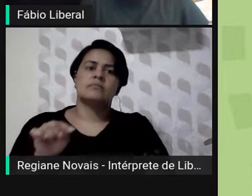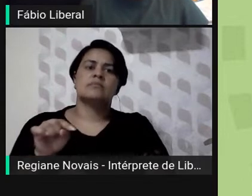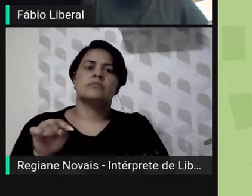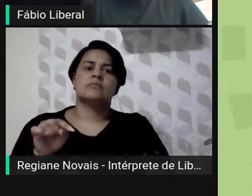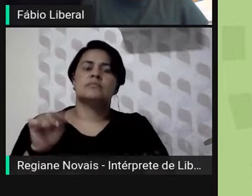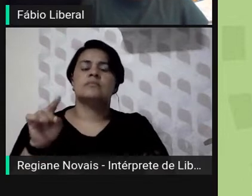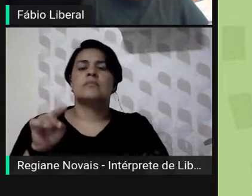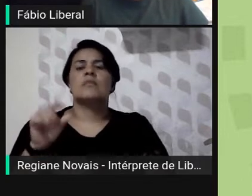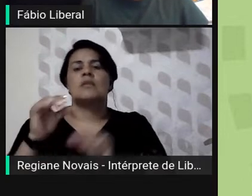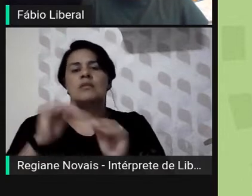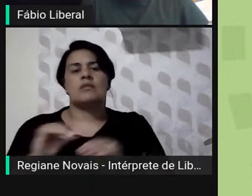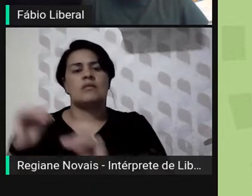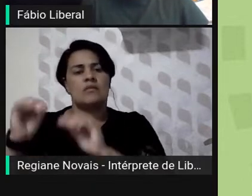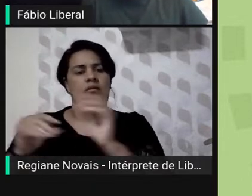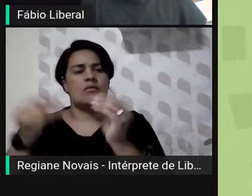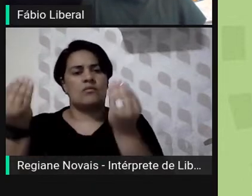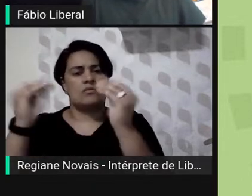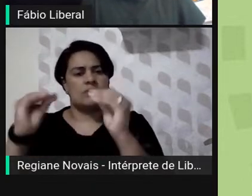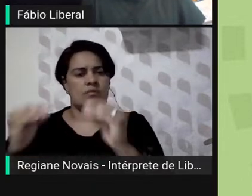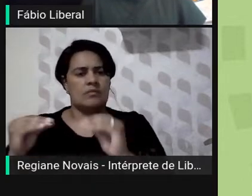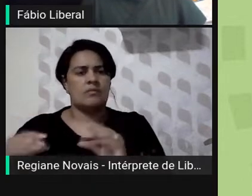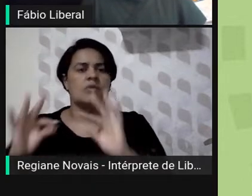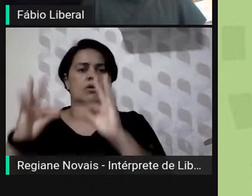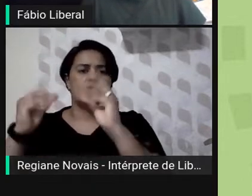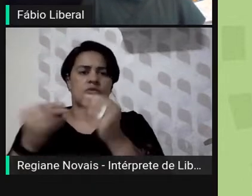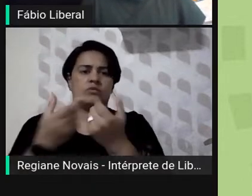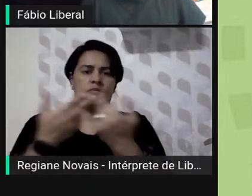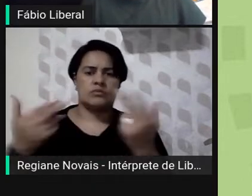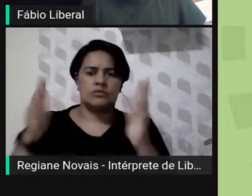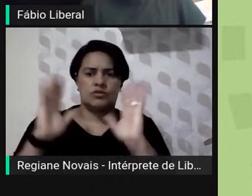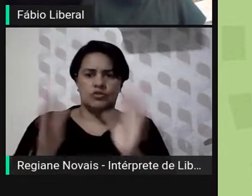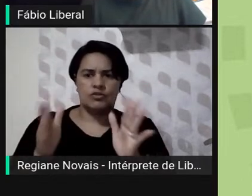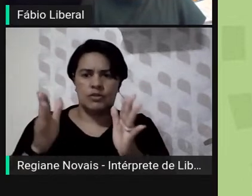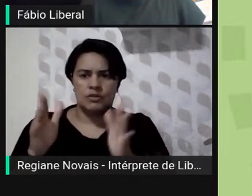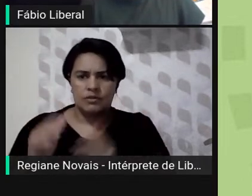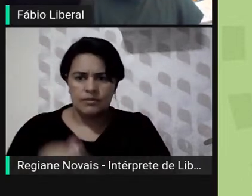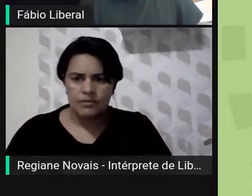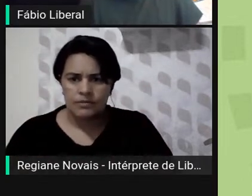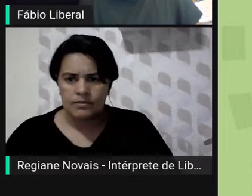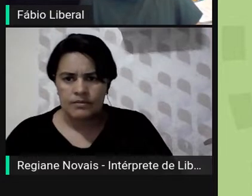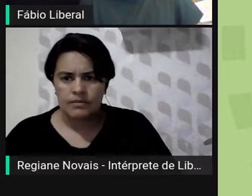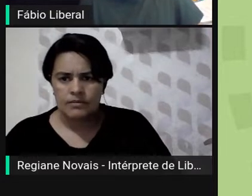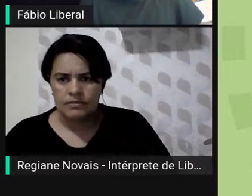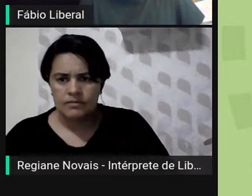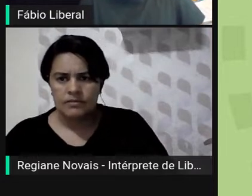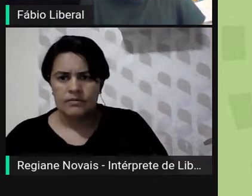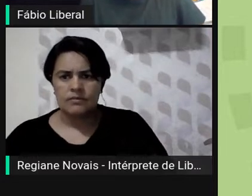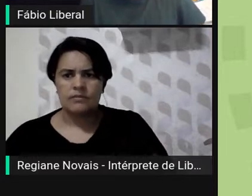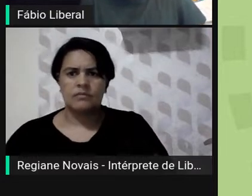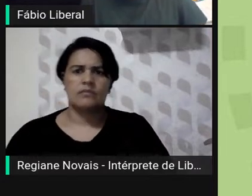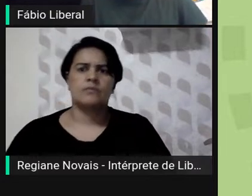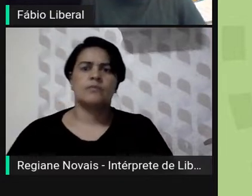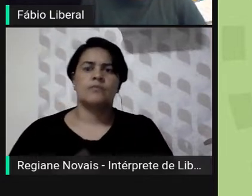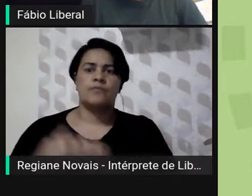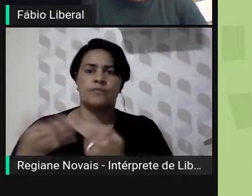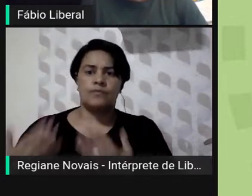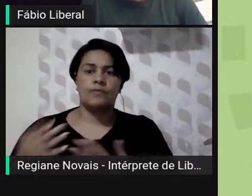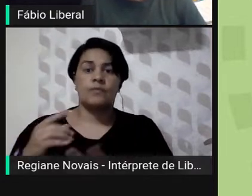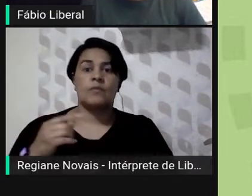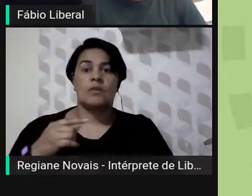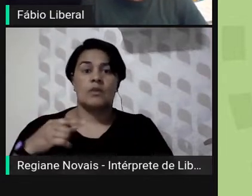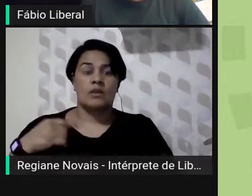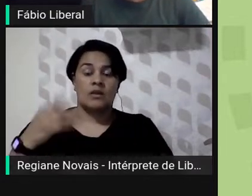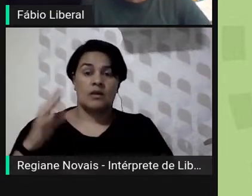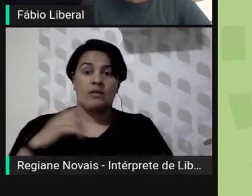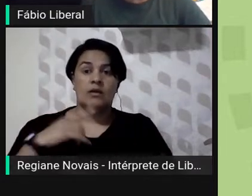ortográfica de todo o conteúdo que já tinha sido editado. No próximo slide, a gente vê as iniciativas de conversão